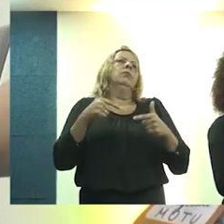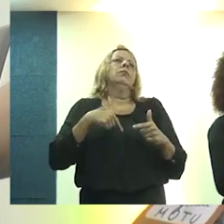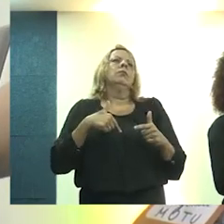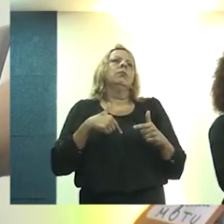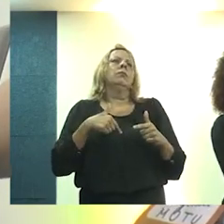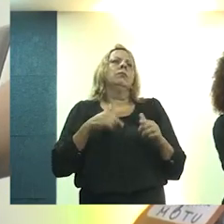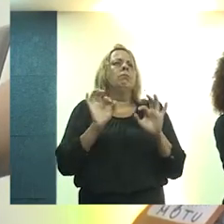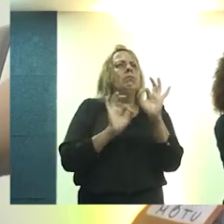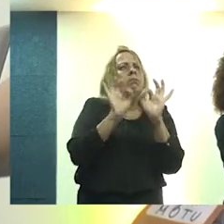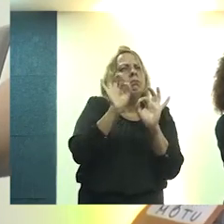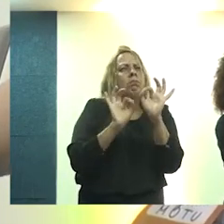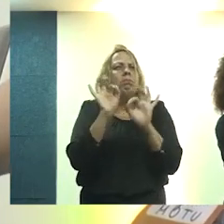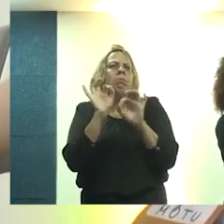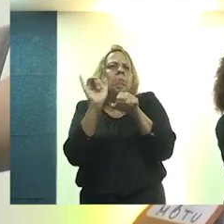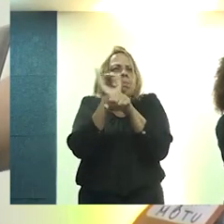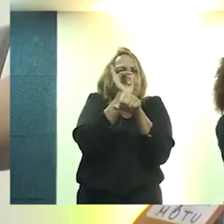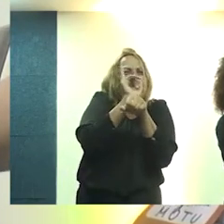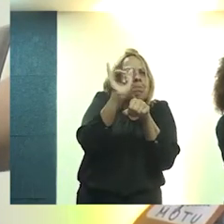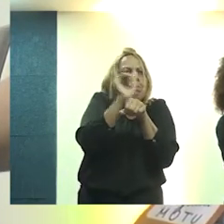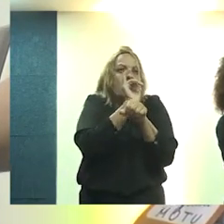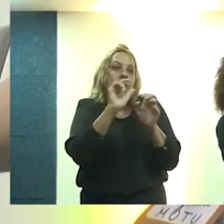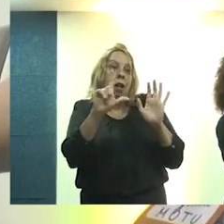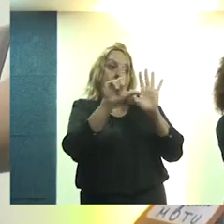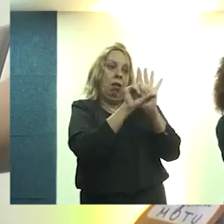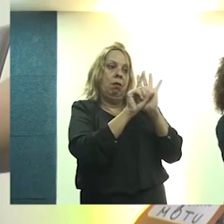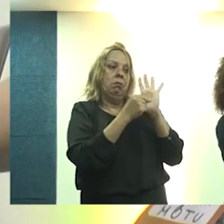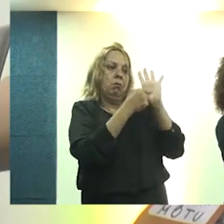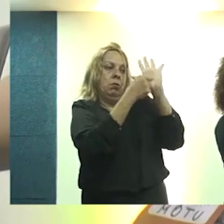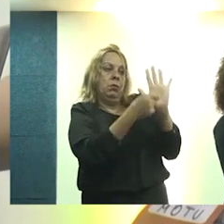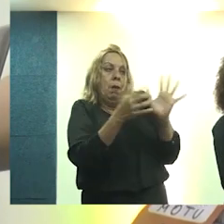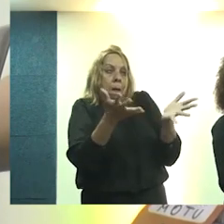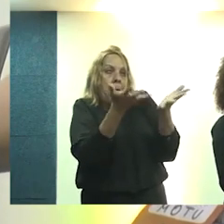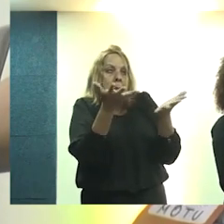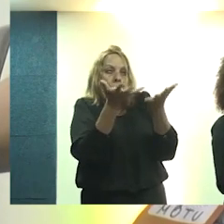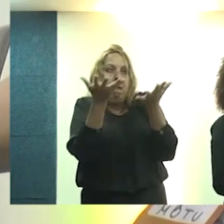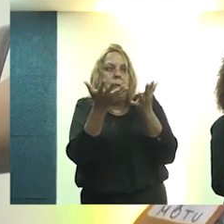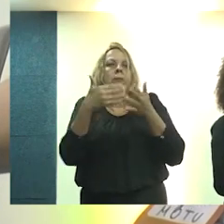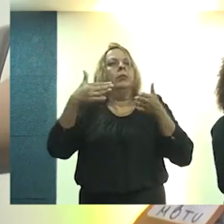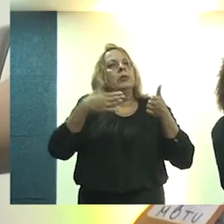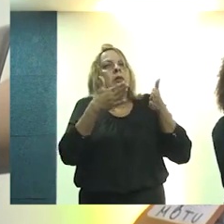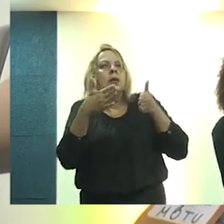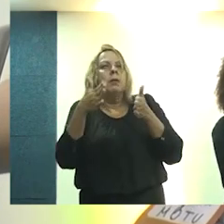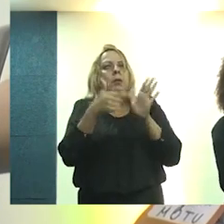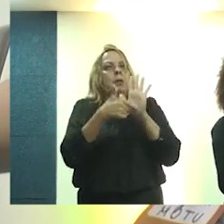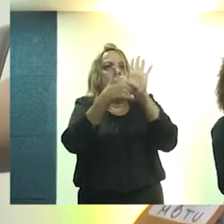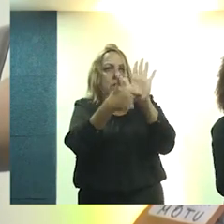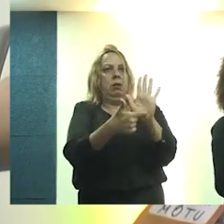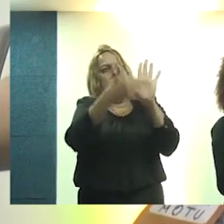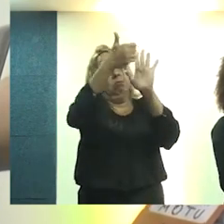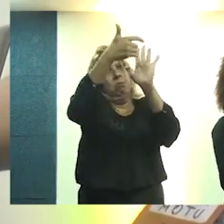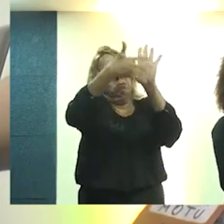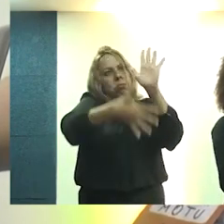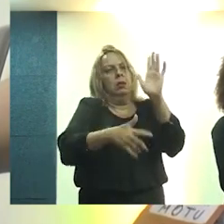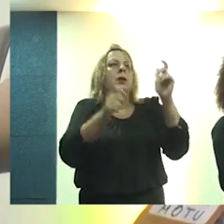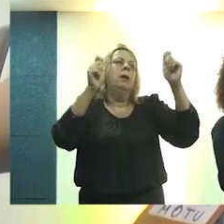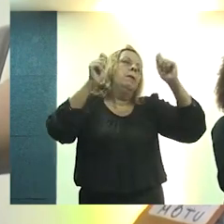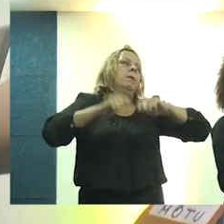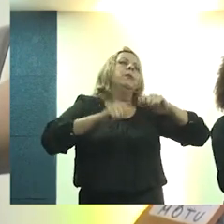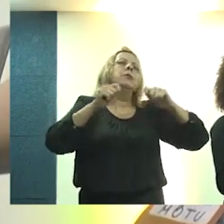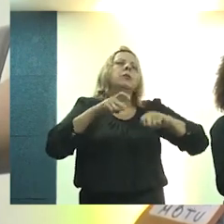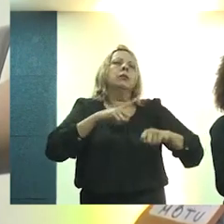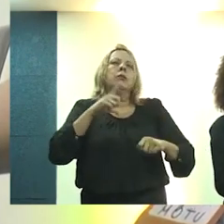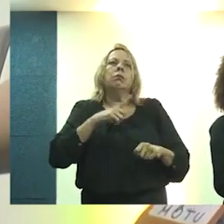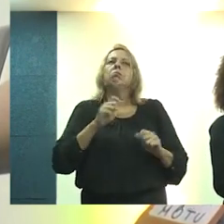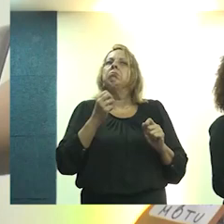atis e implementar essa lei, em mostrar, em fomentar, em mostrar caminhos e nortes de que ela pode ser